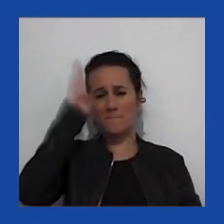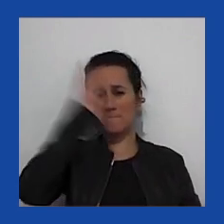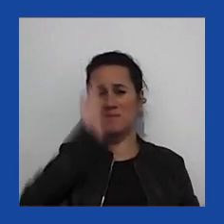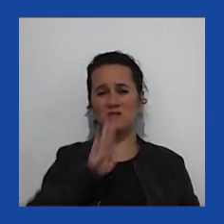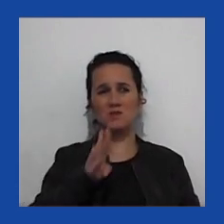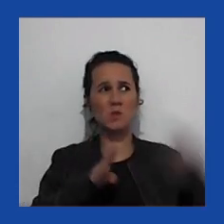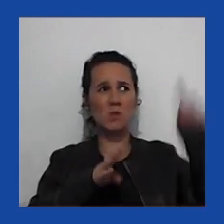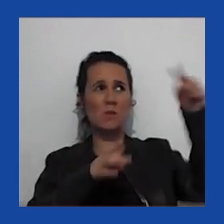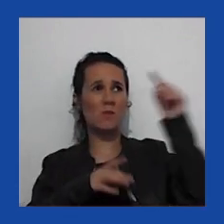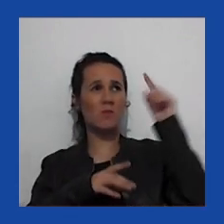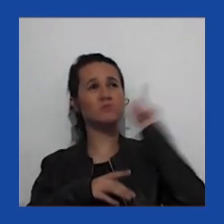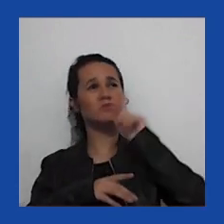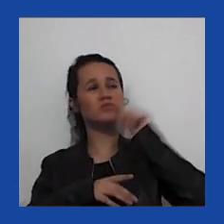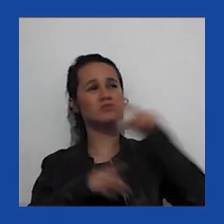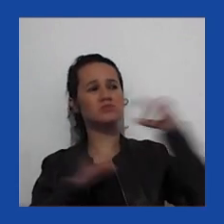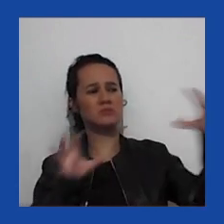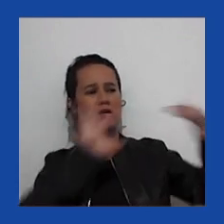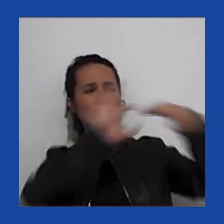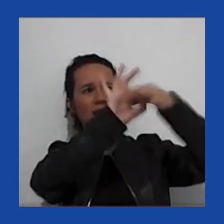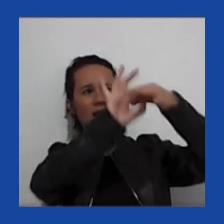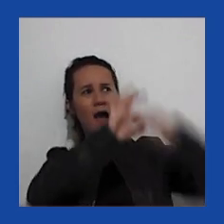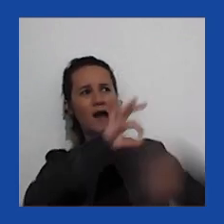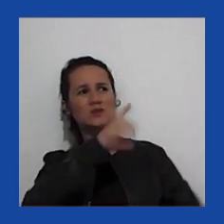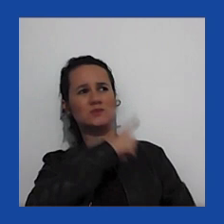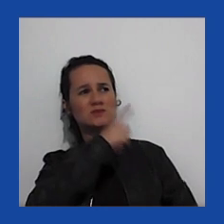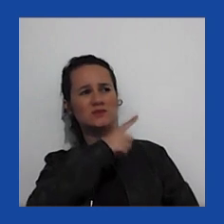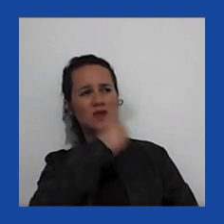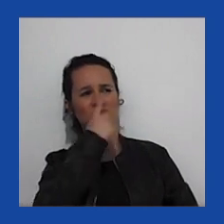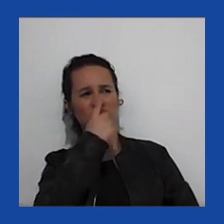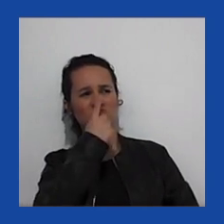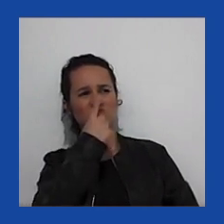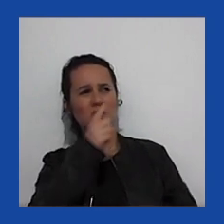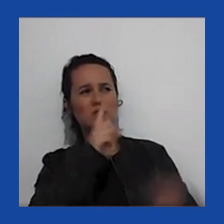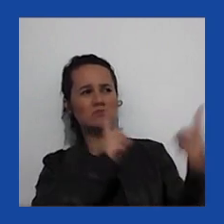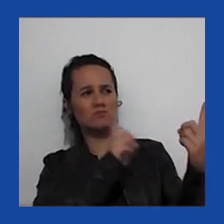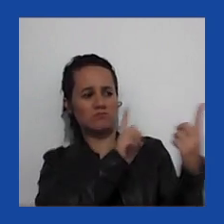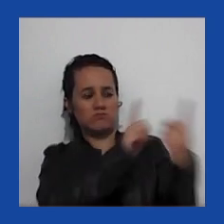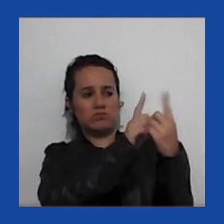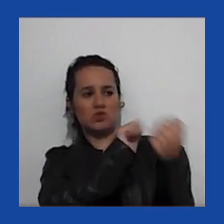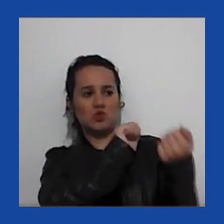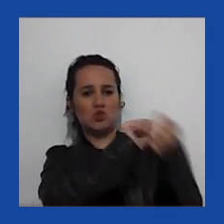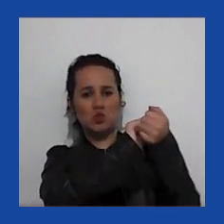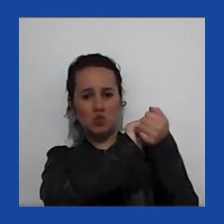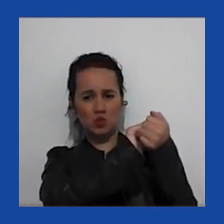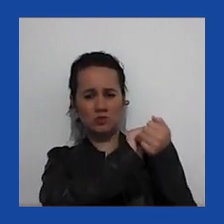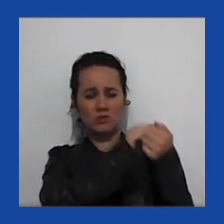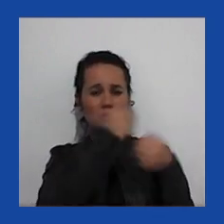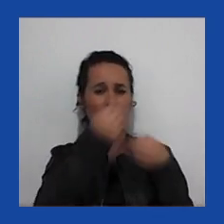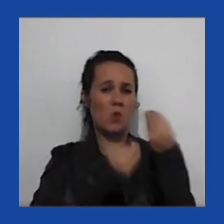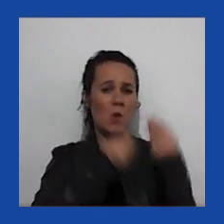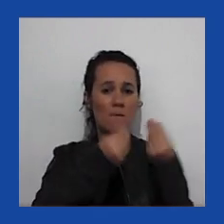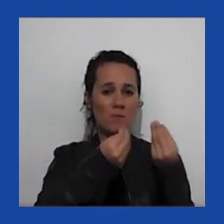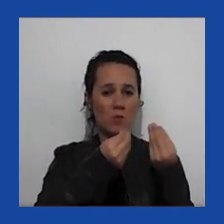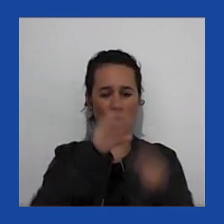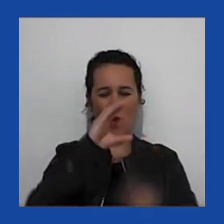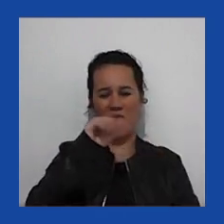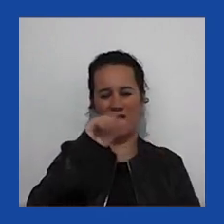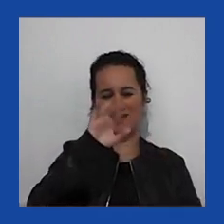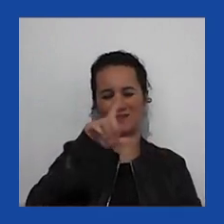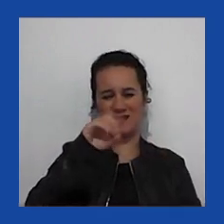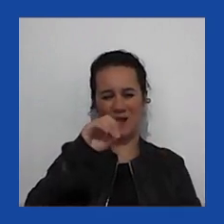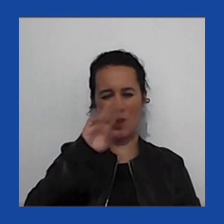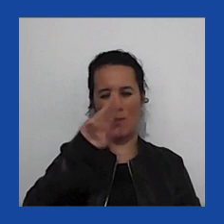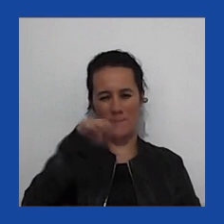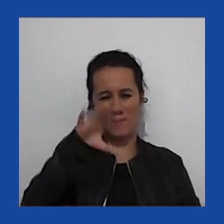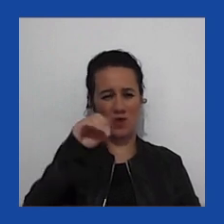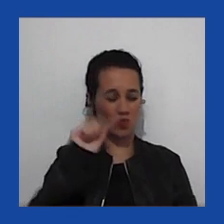americano, e como nós sabemos, essa afinidade, essa aproximação do Castelo Branco não durou muito tempo, não é? Durou